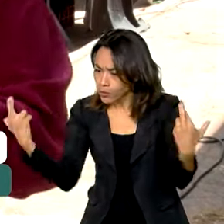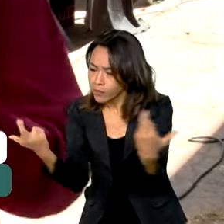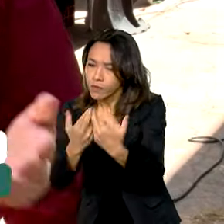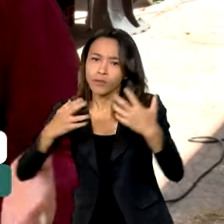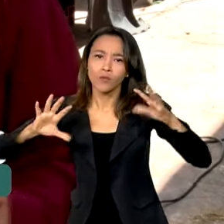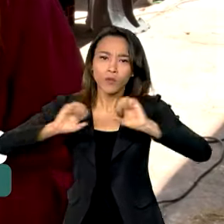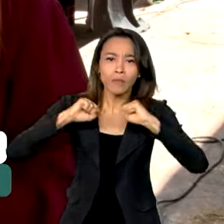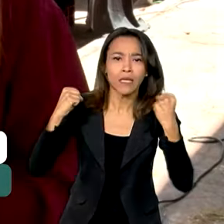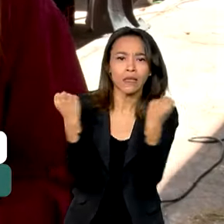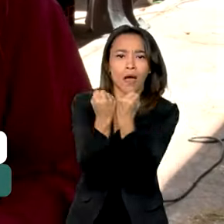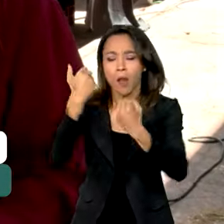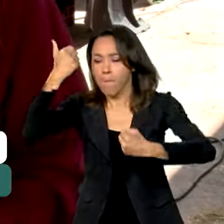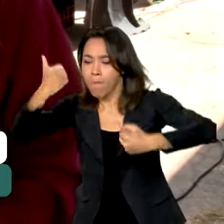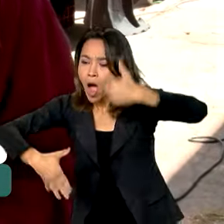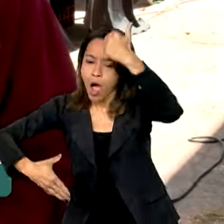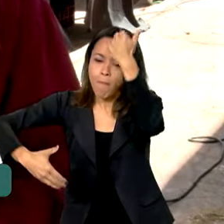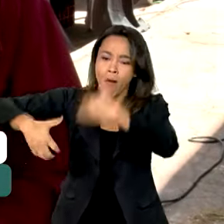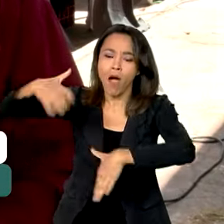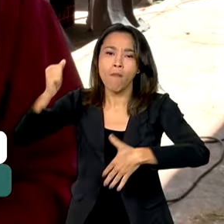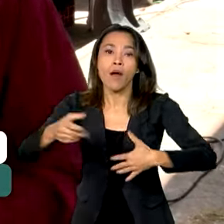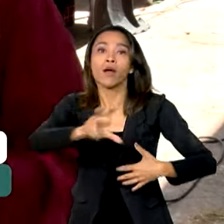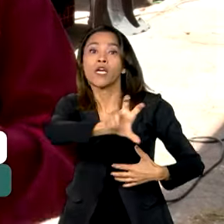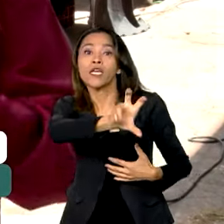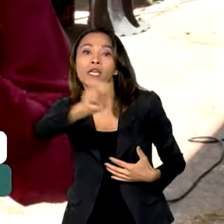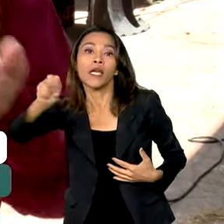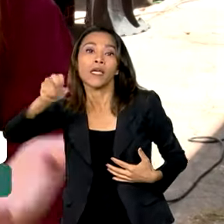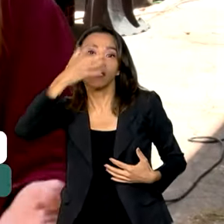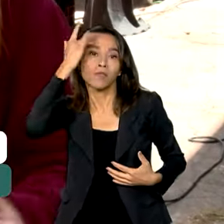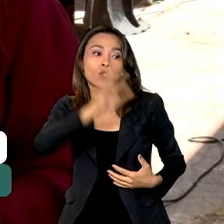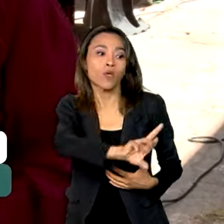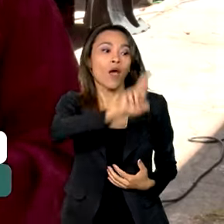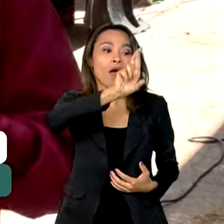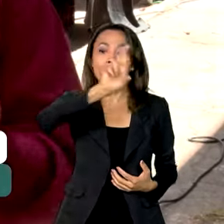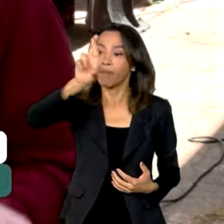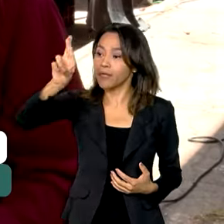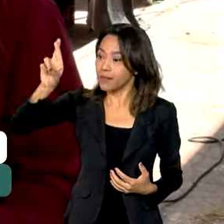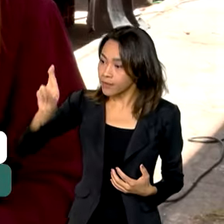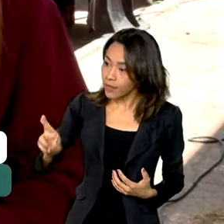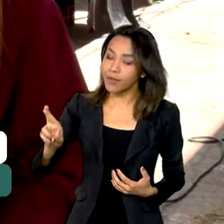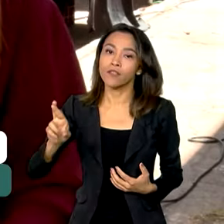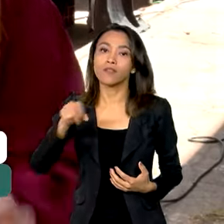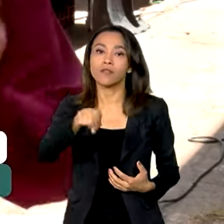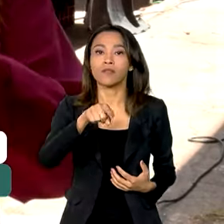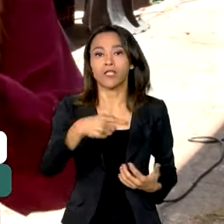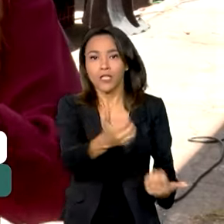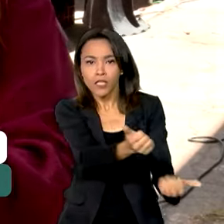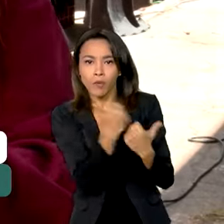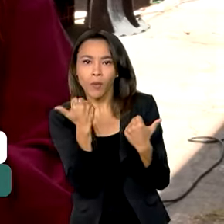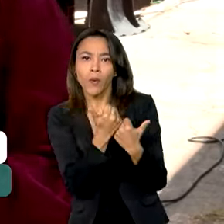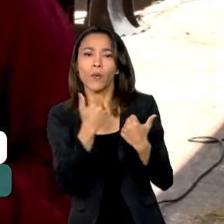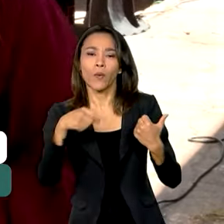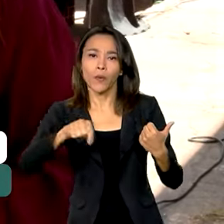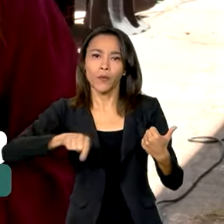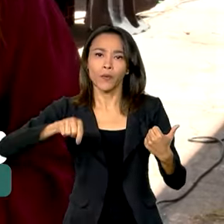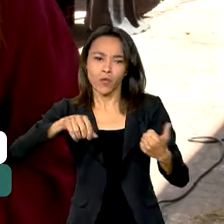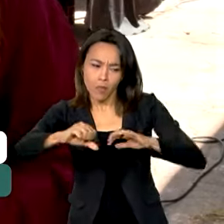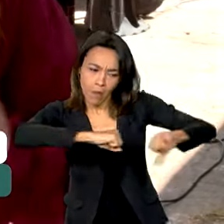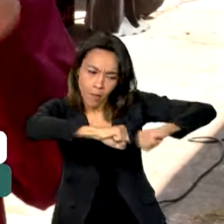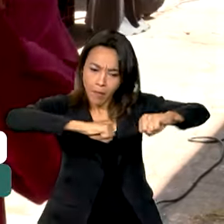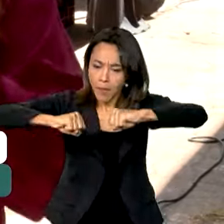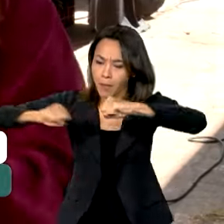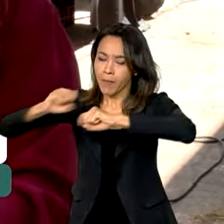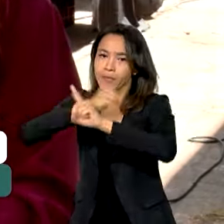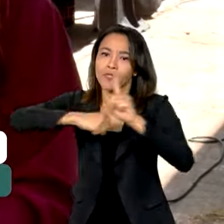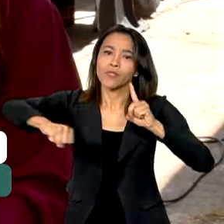com cerca de 500 representantes de produtores, fornecedores e movimentos sociais,